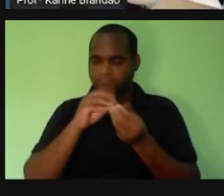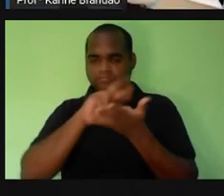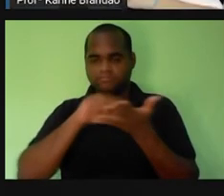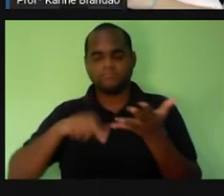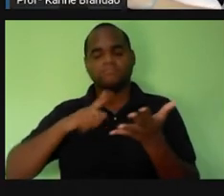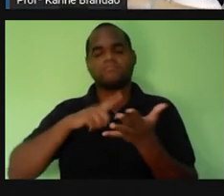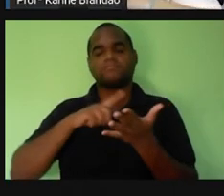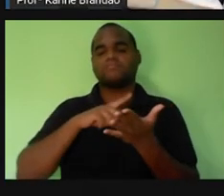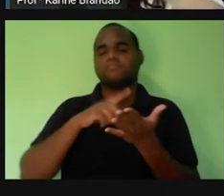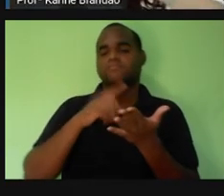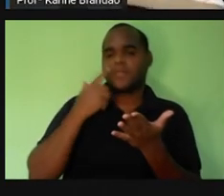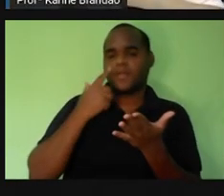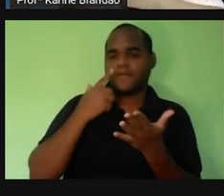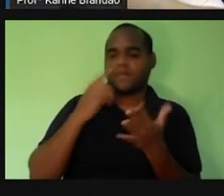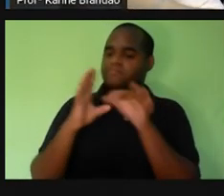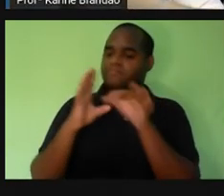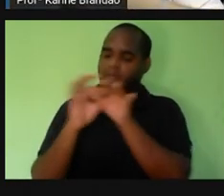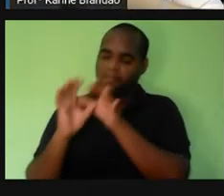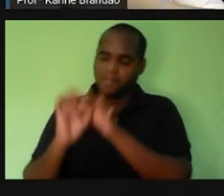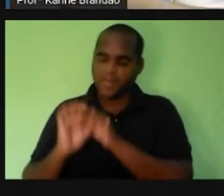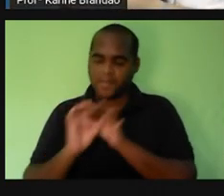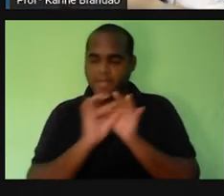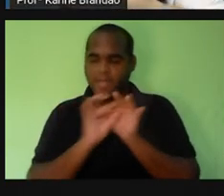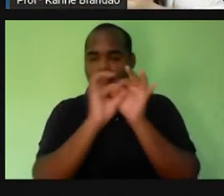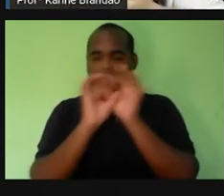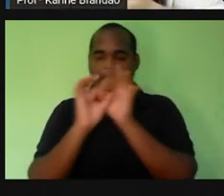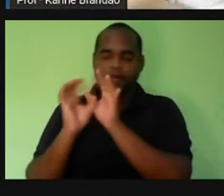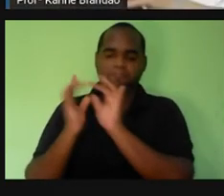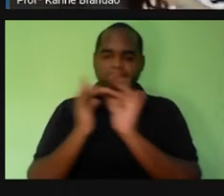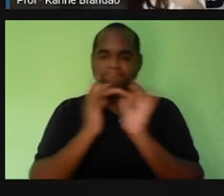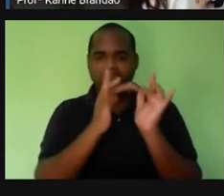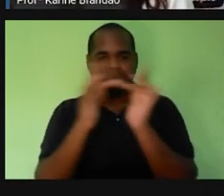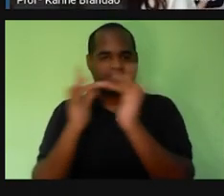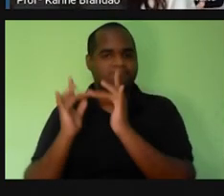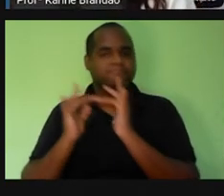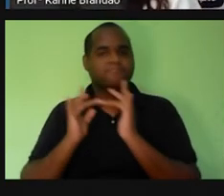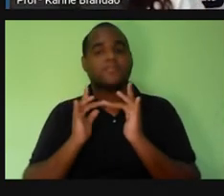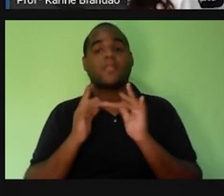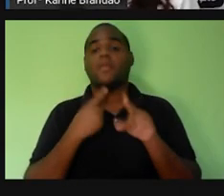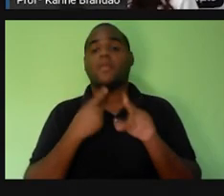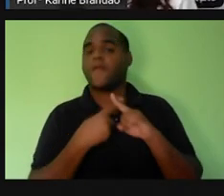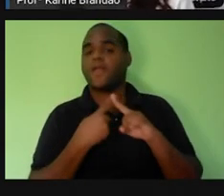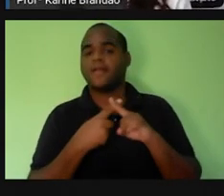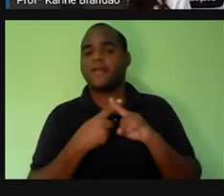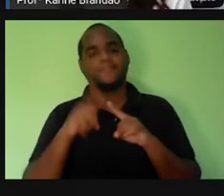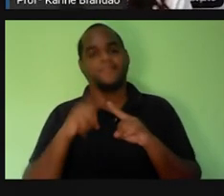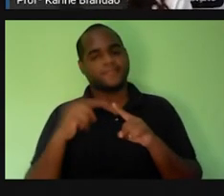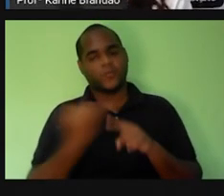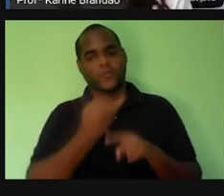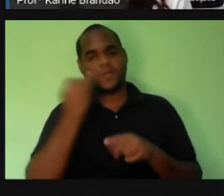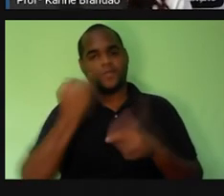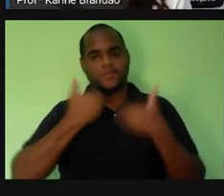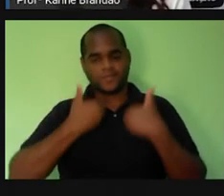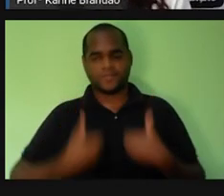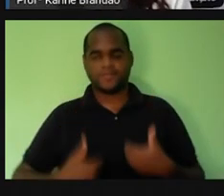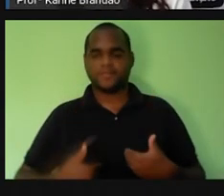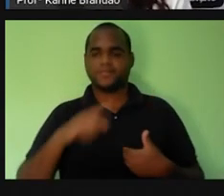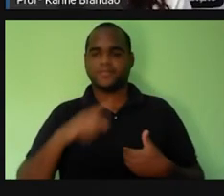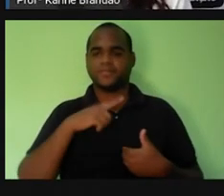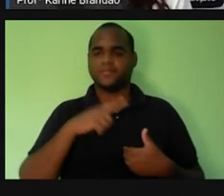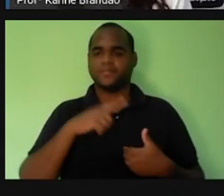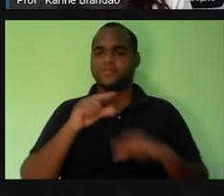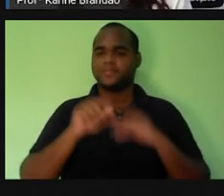se relacionando, interagindo entre si, para quê? Para formar um órgão. Se a gente pensa aqui, por exemplo, no nosso